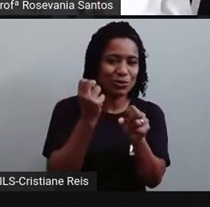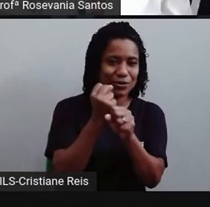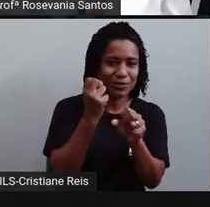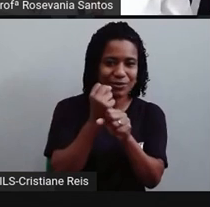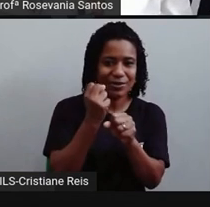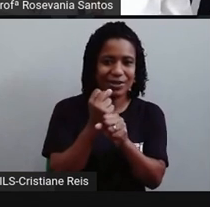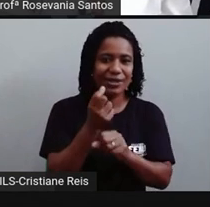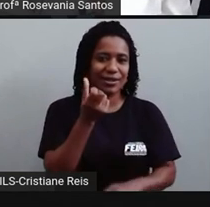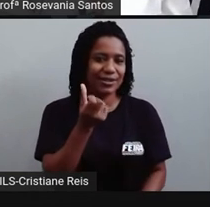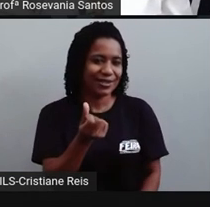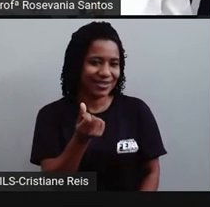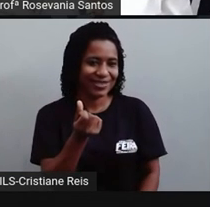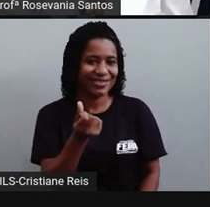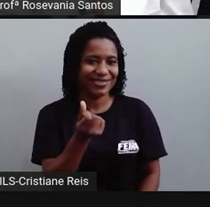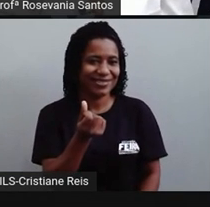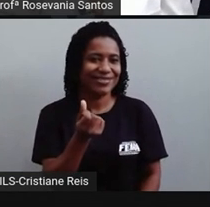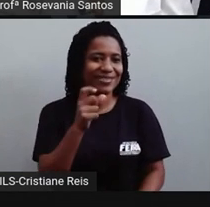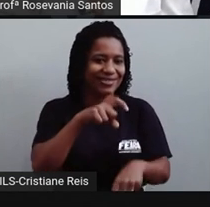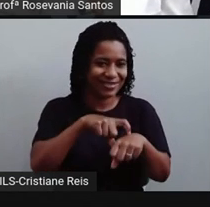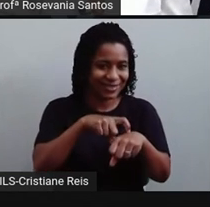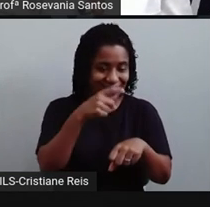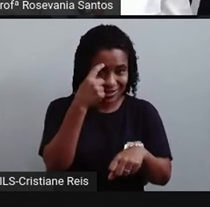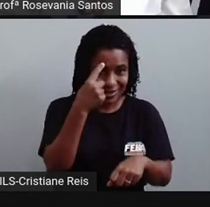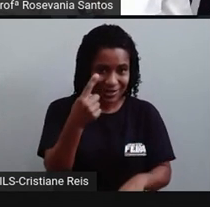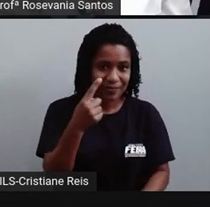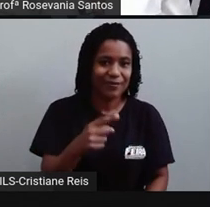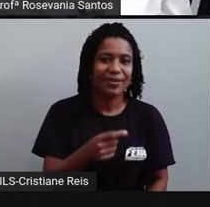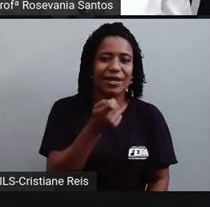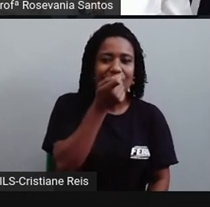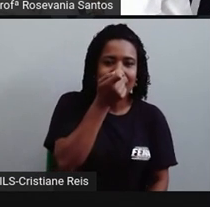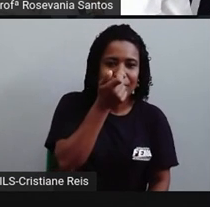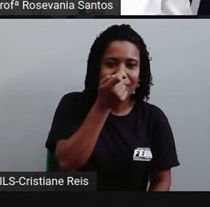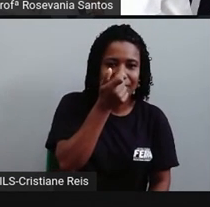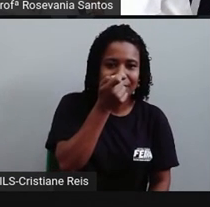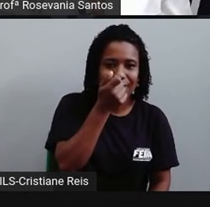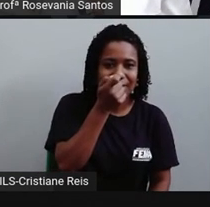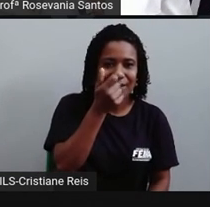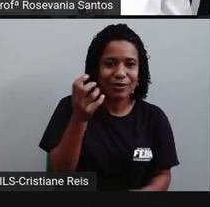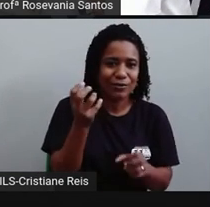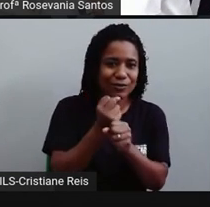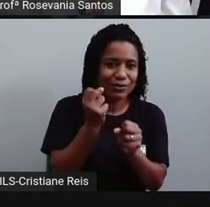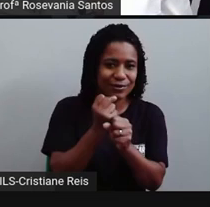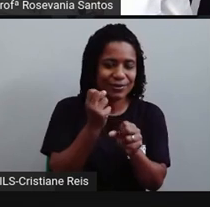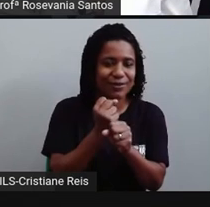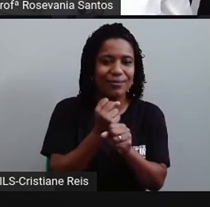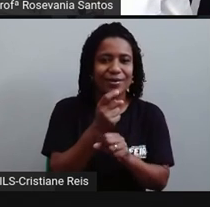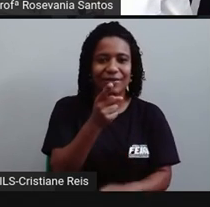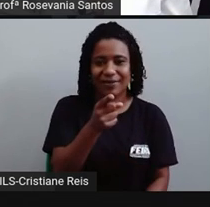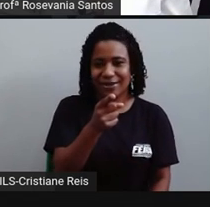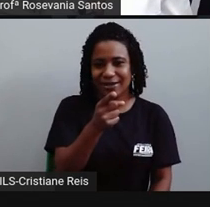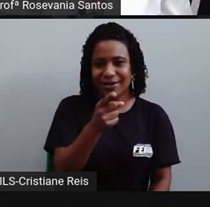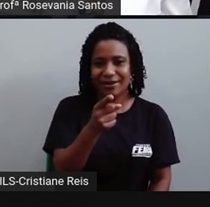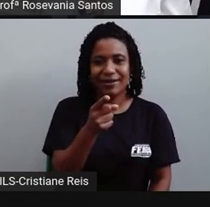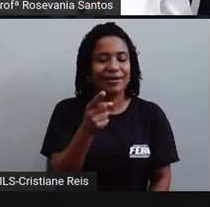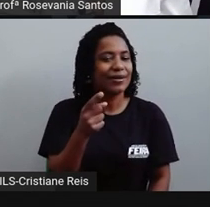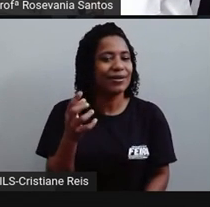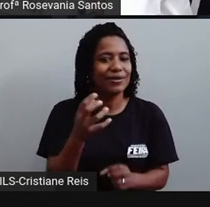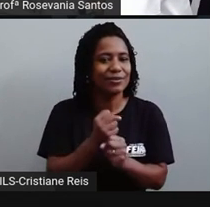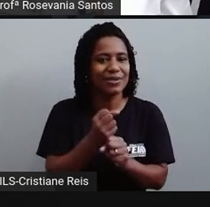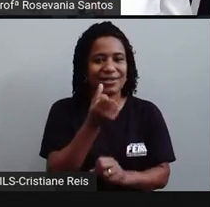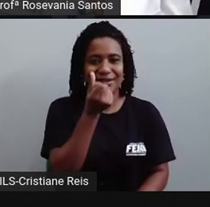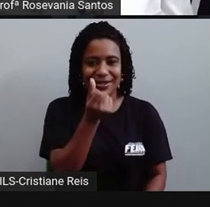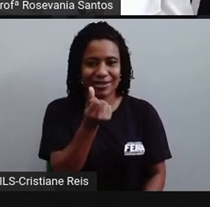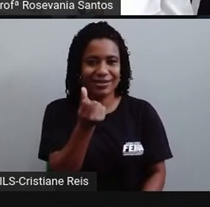quase 4, né? Porque tem aqui os 4, dias. Esses 4 minutinhos aqui somando os 365 dias dá o quê? 6